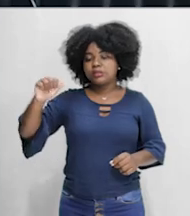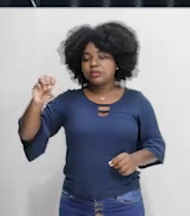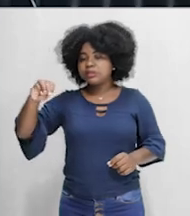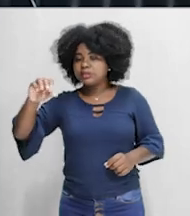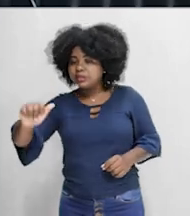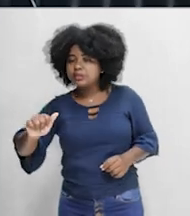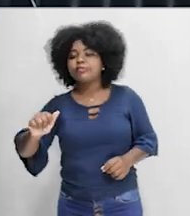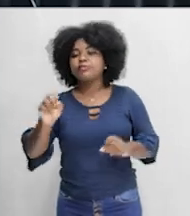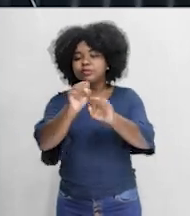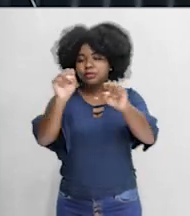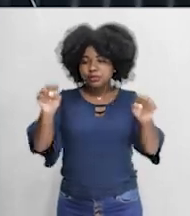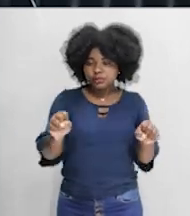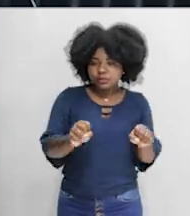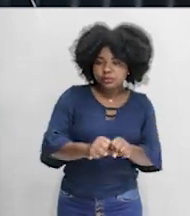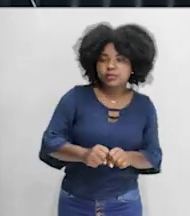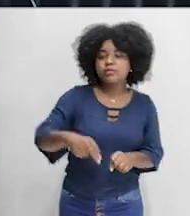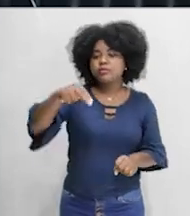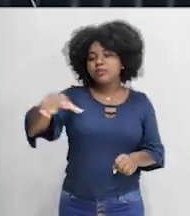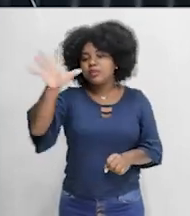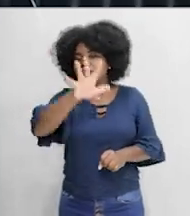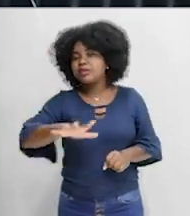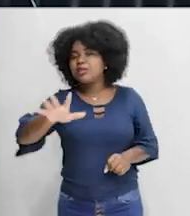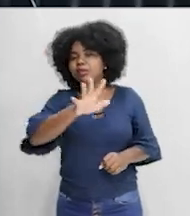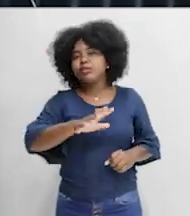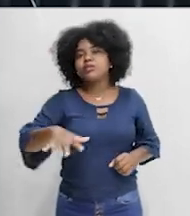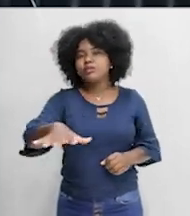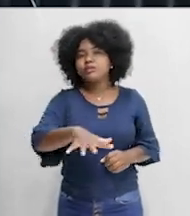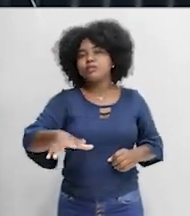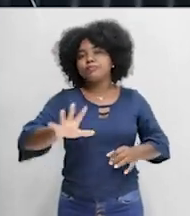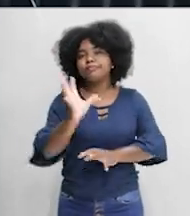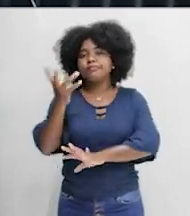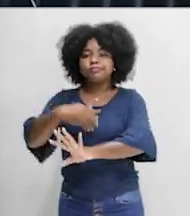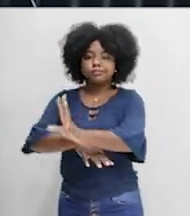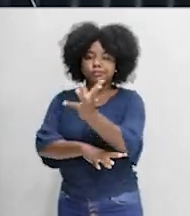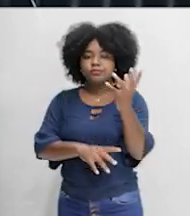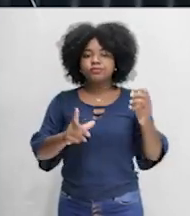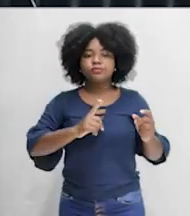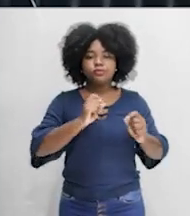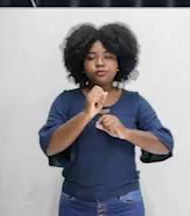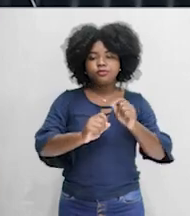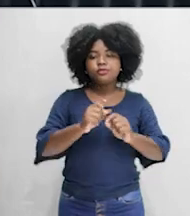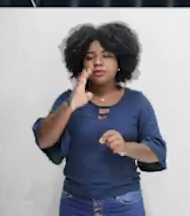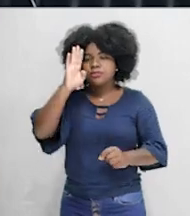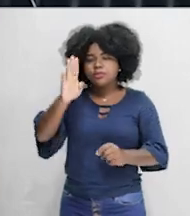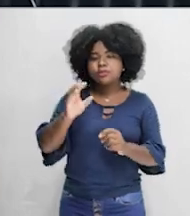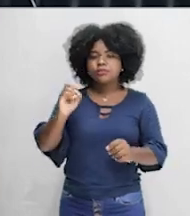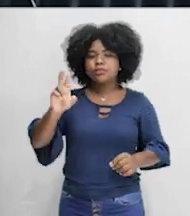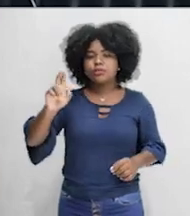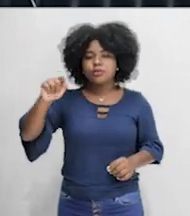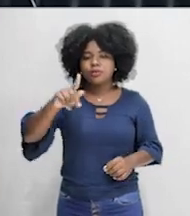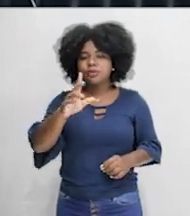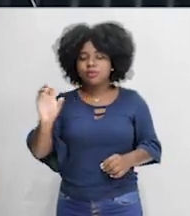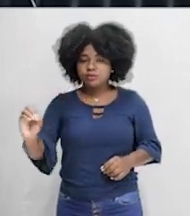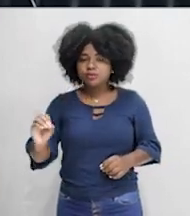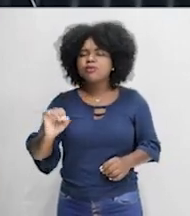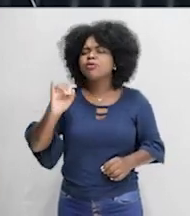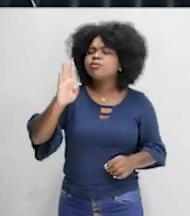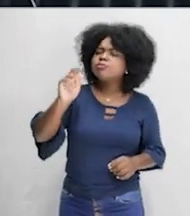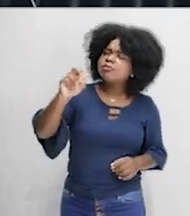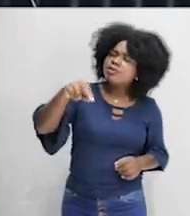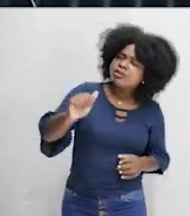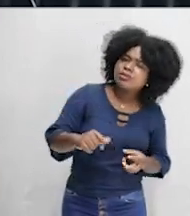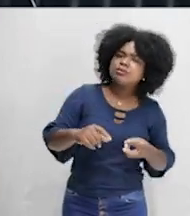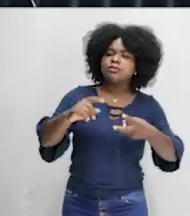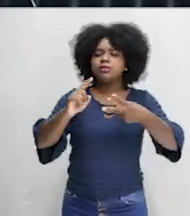Nacional de Meio Ambiente, tá certo? Onde vão estar integrados ali os principais órgãos que eu acabei de citar, né? O IBAMA, o